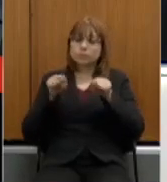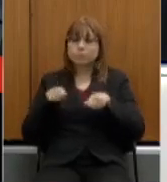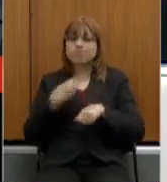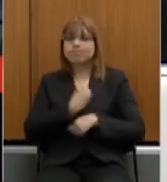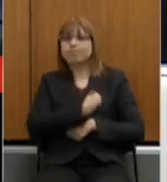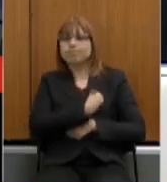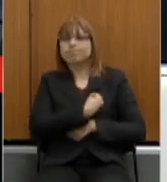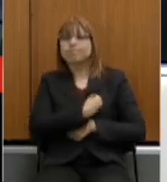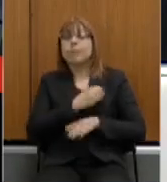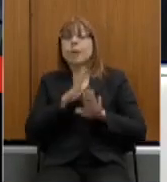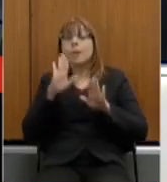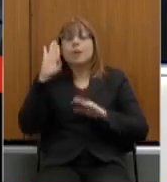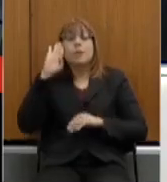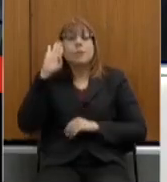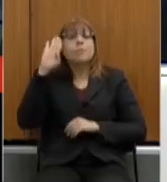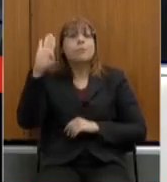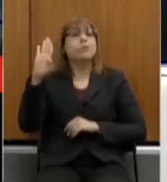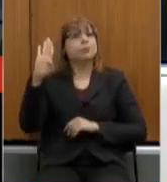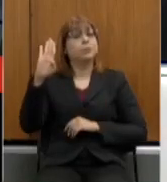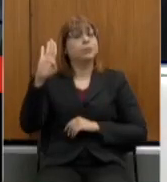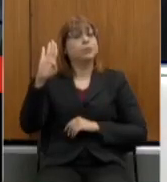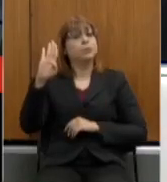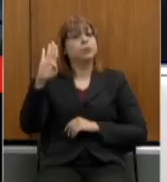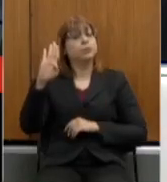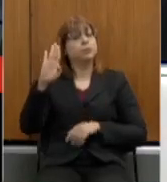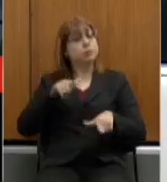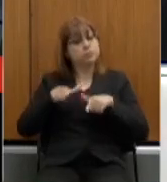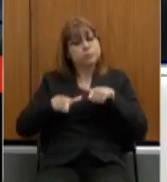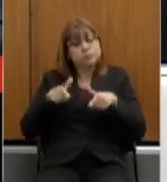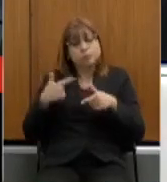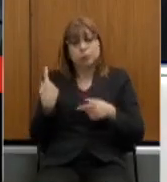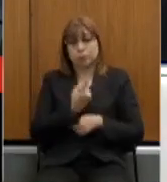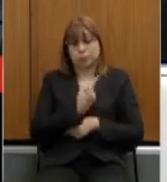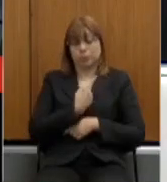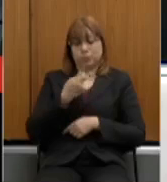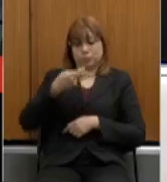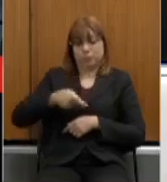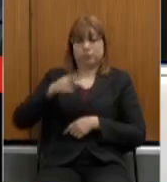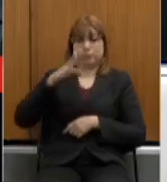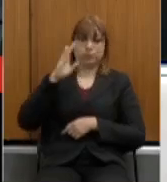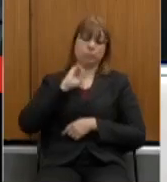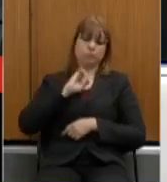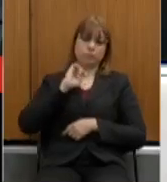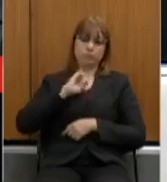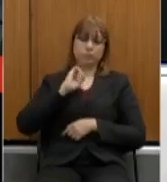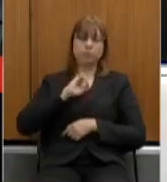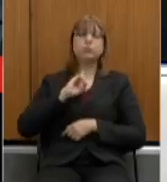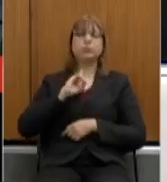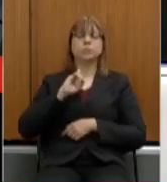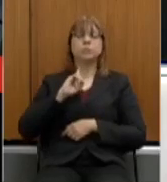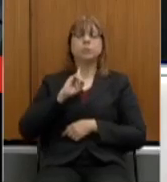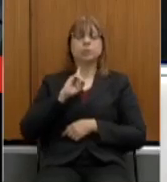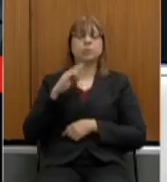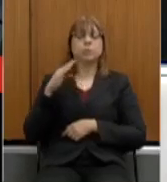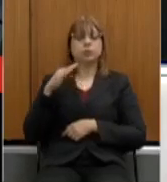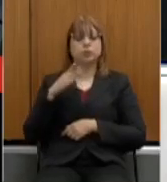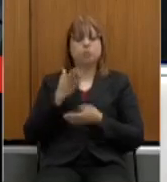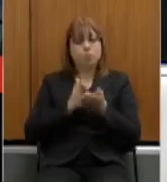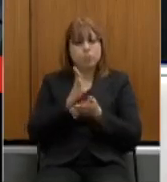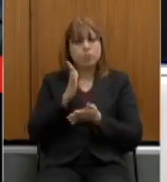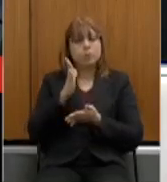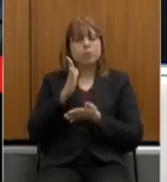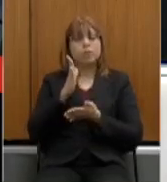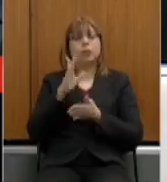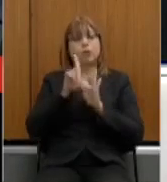mas acima de tudo continuando o trabalho do Parlamento Mineiro que tem aprovado importantes legislações